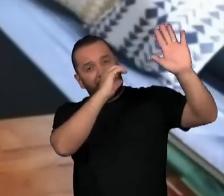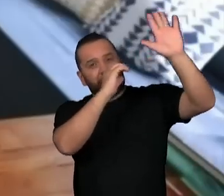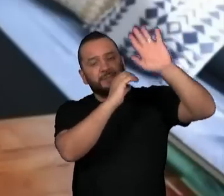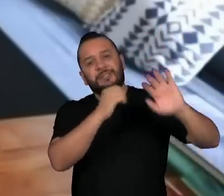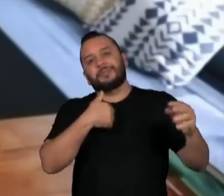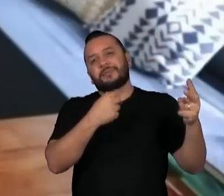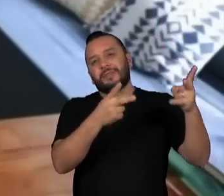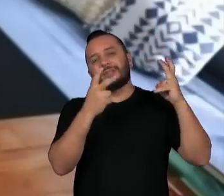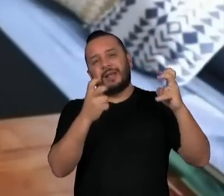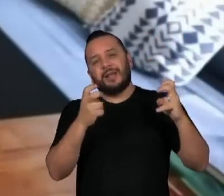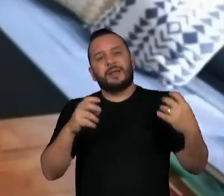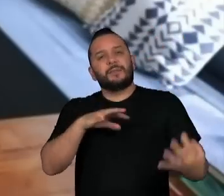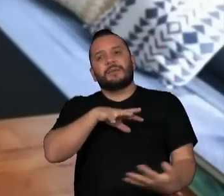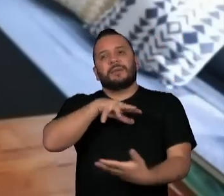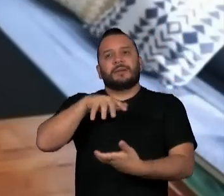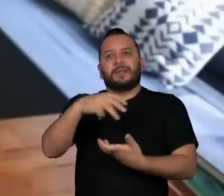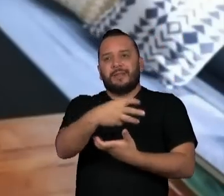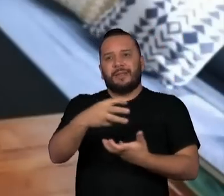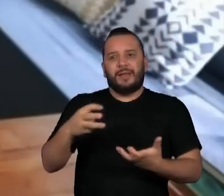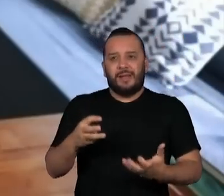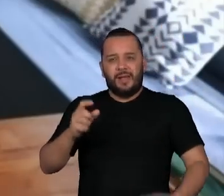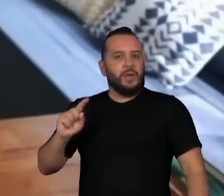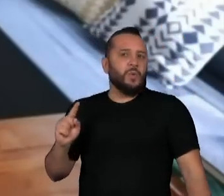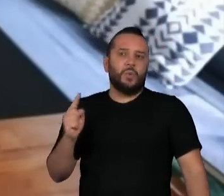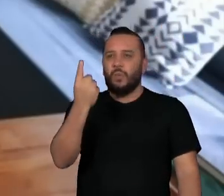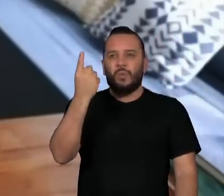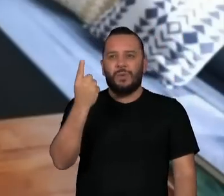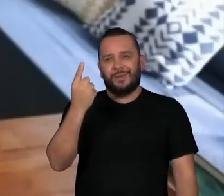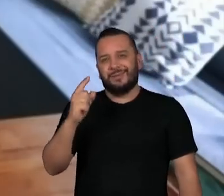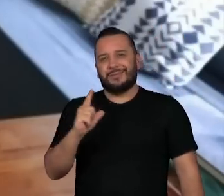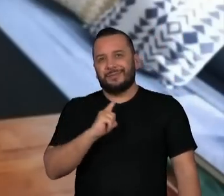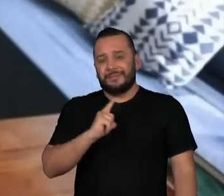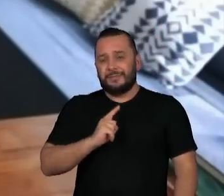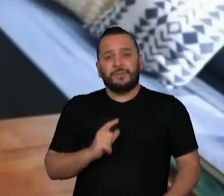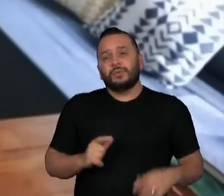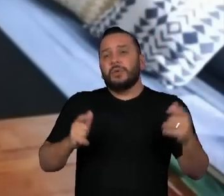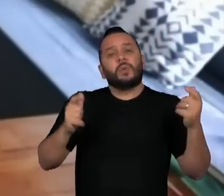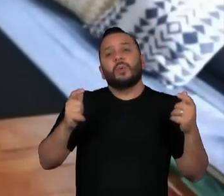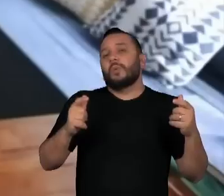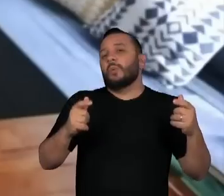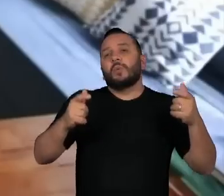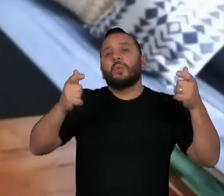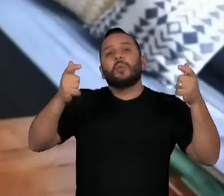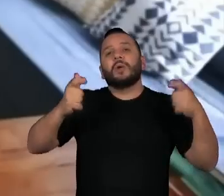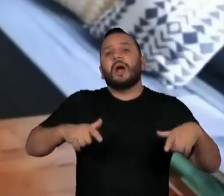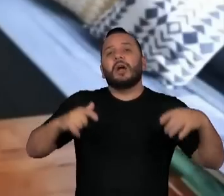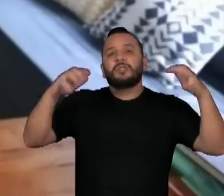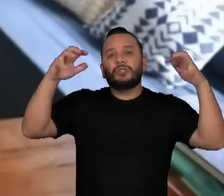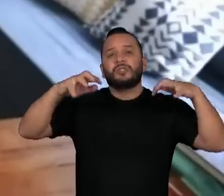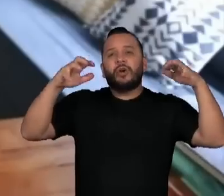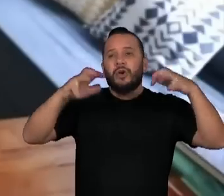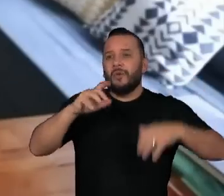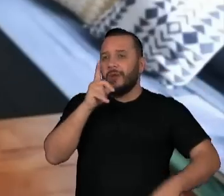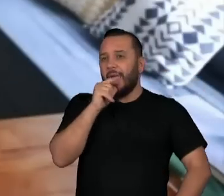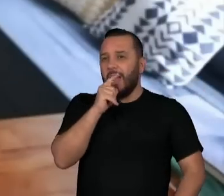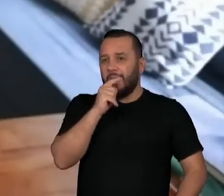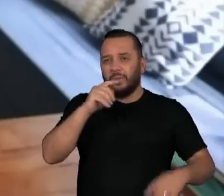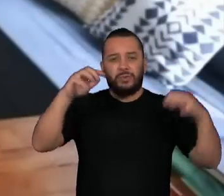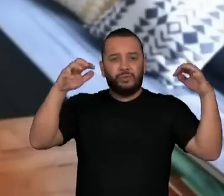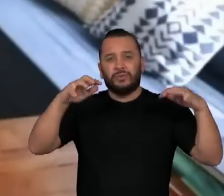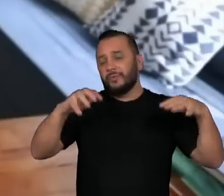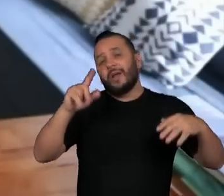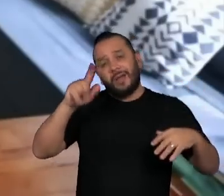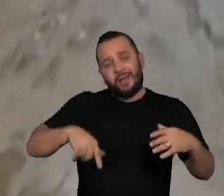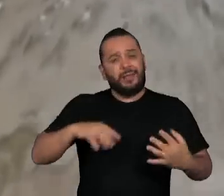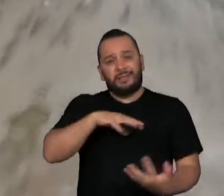é, né? Então, por exemplo, o único local que chove água, digamos, né, que cai água do céu, é